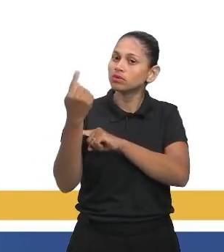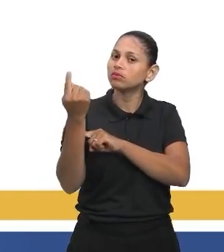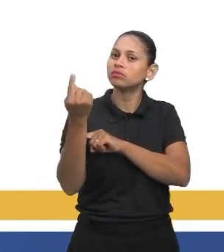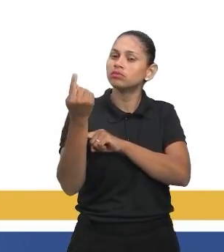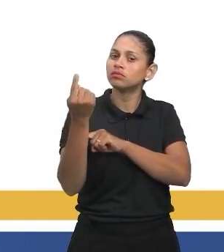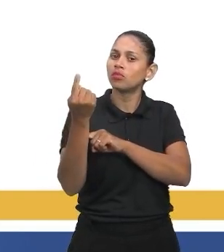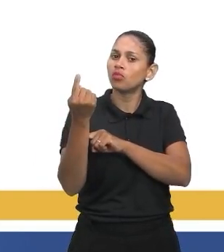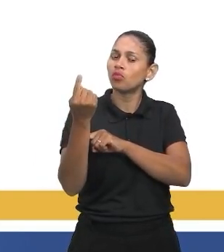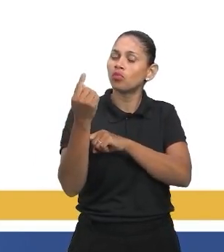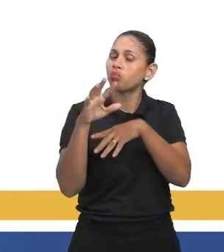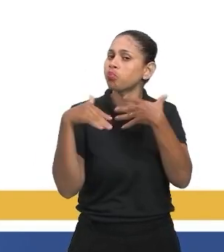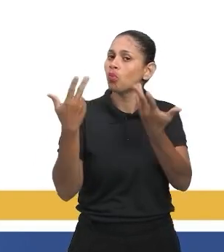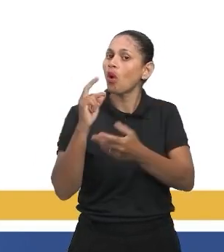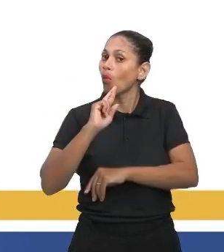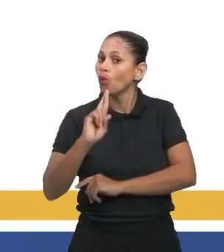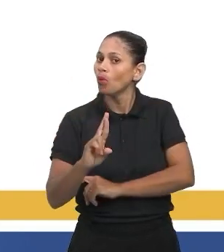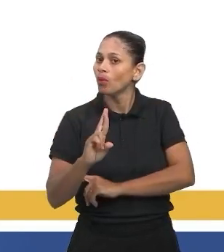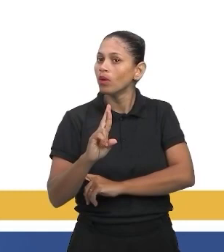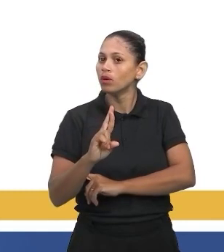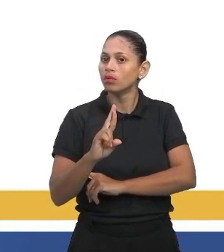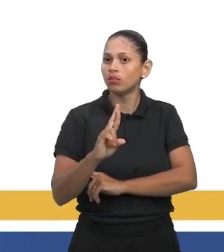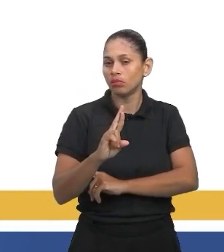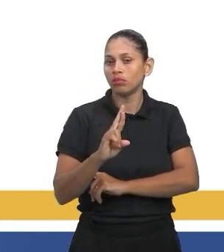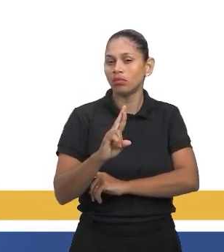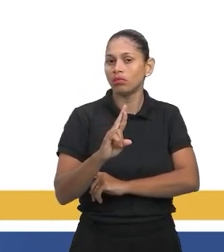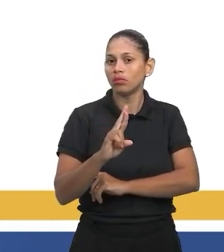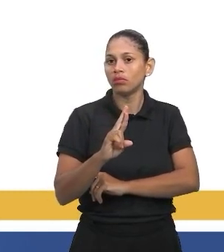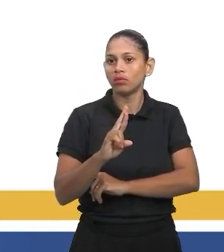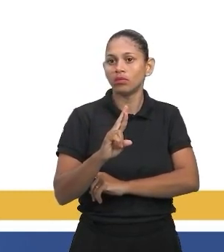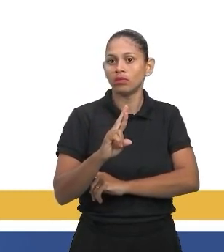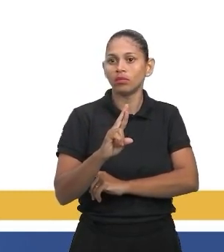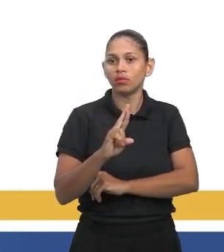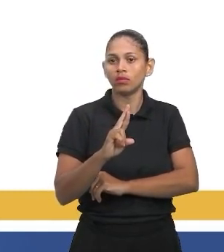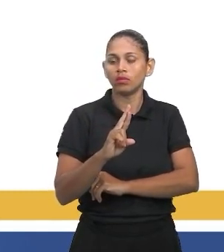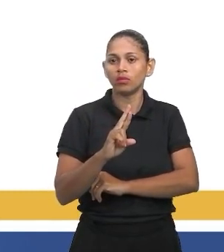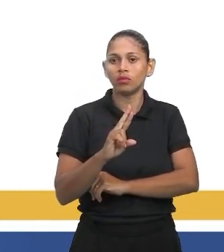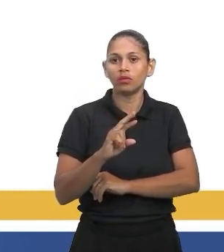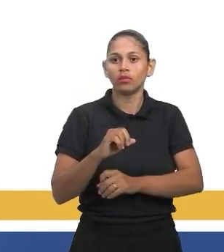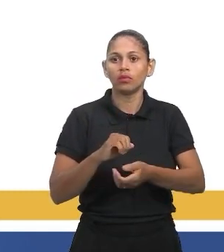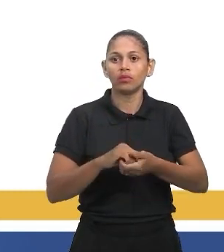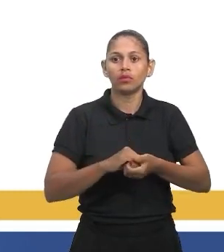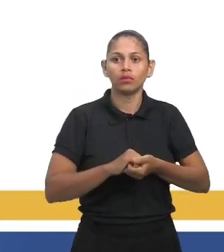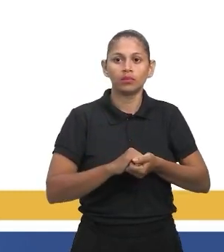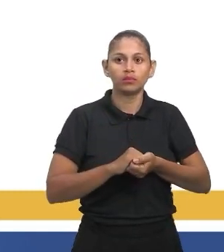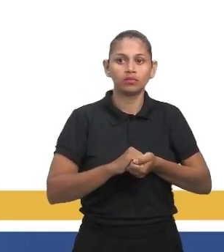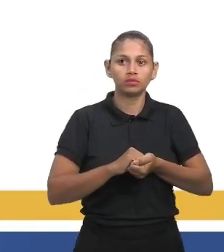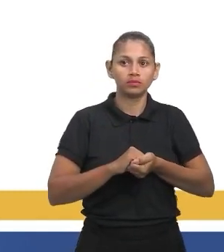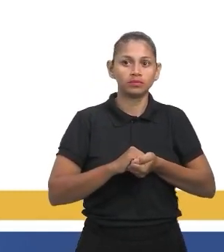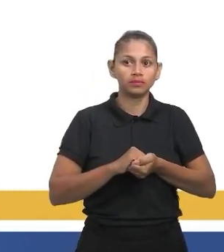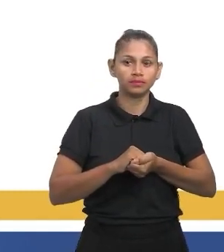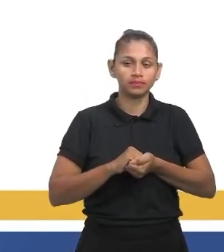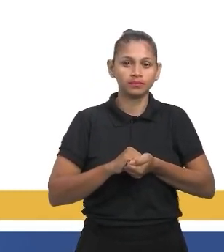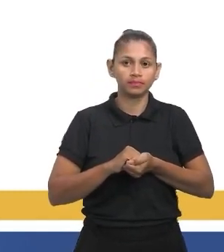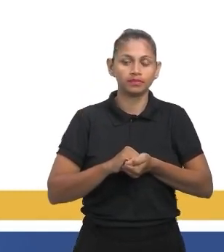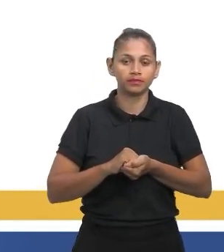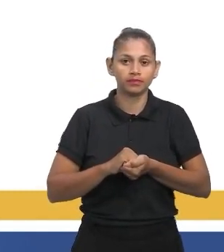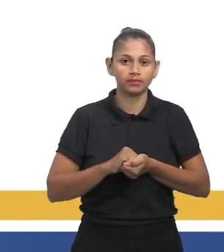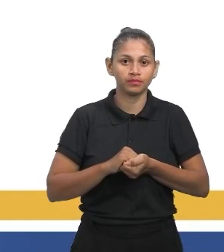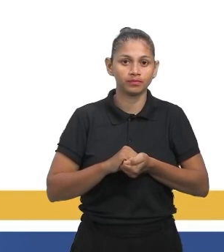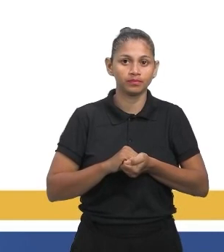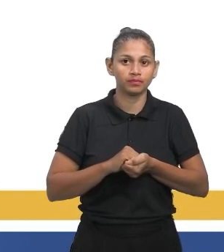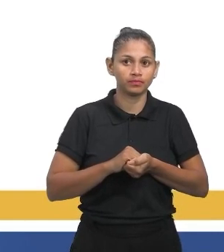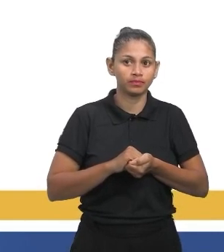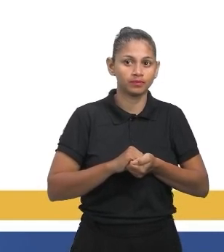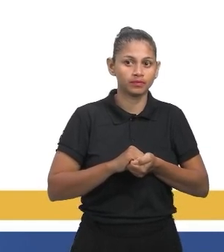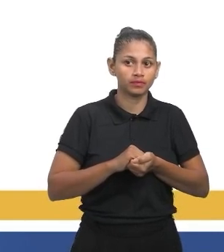Percebe que o 8,1, para eu pegar esse décimo do 8,1 e emprestar para o 7,9. Se eu empresto o